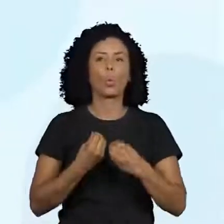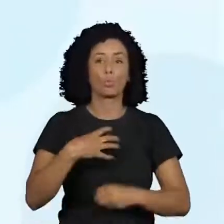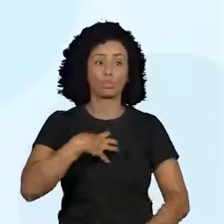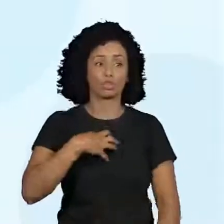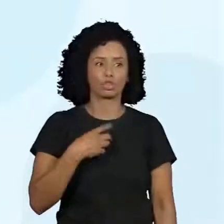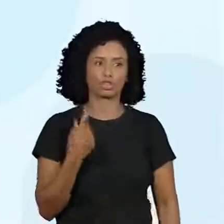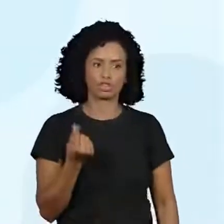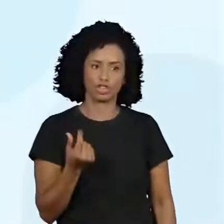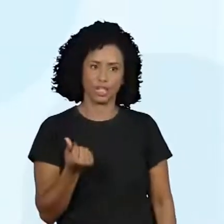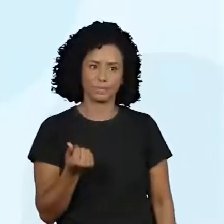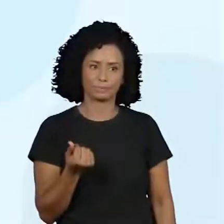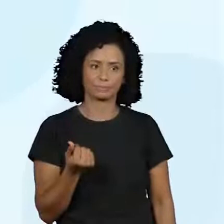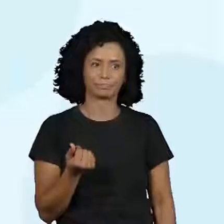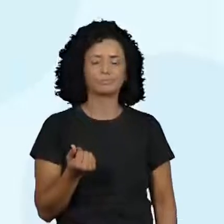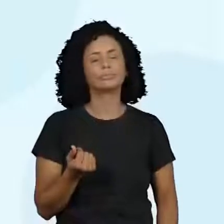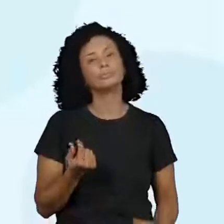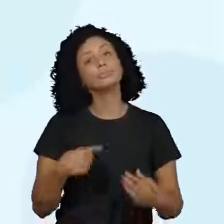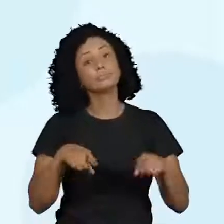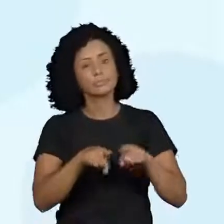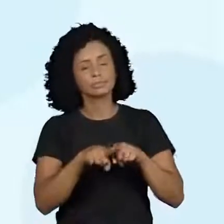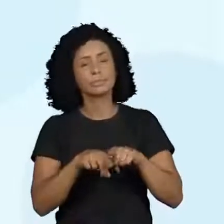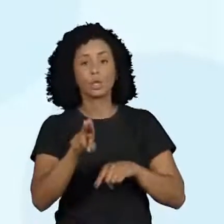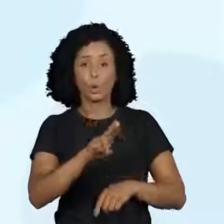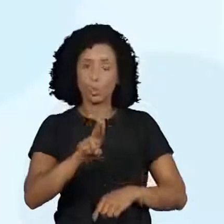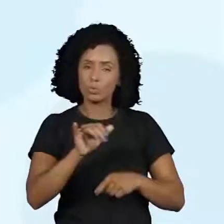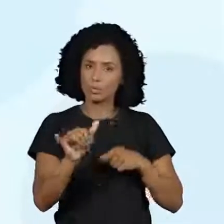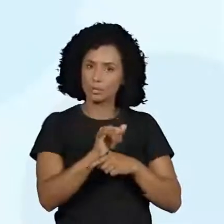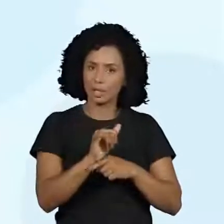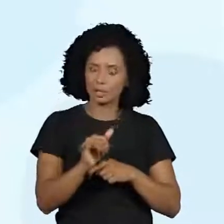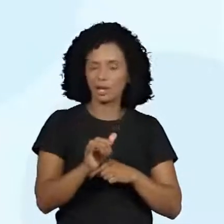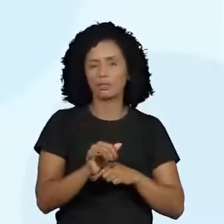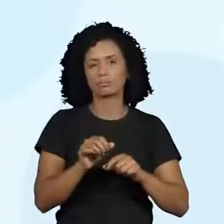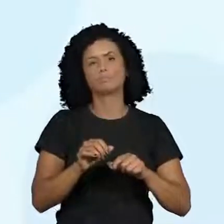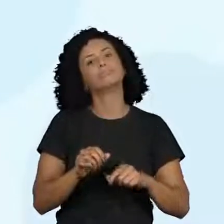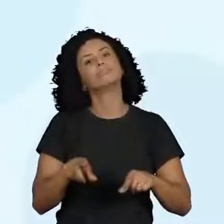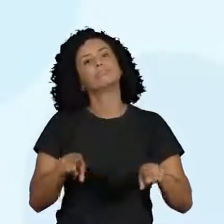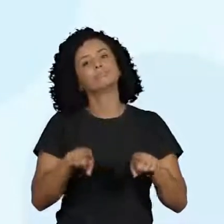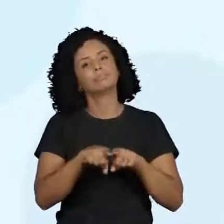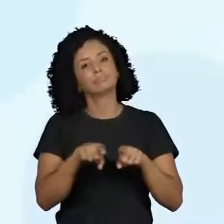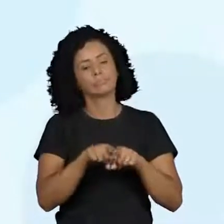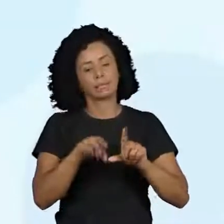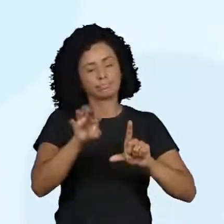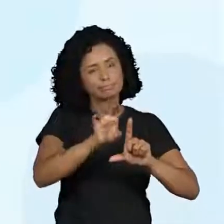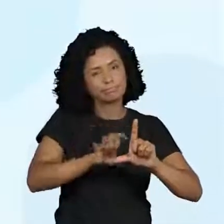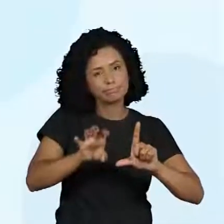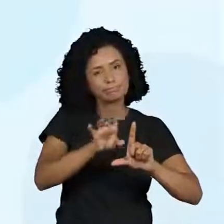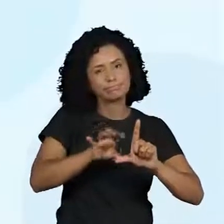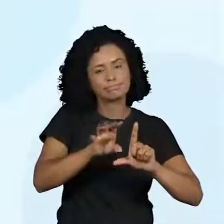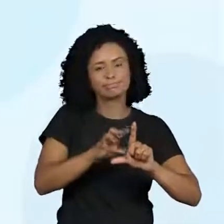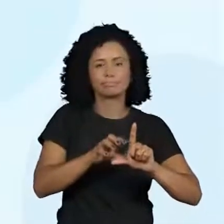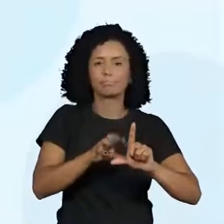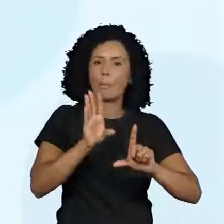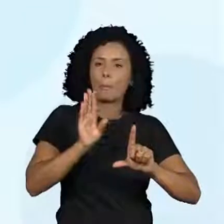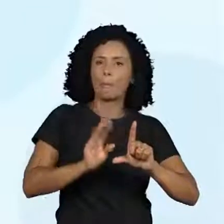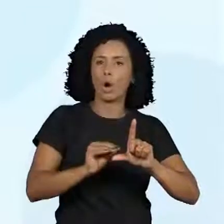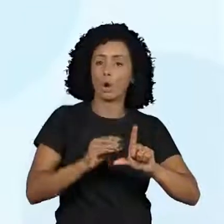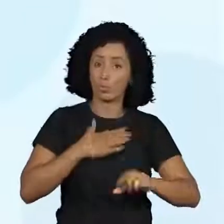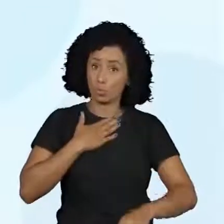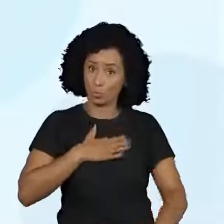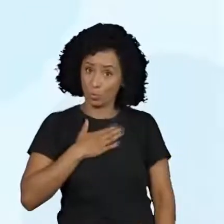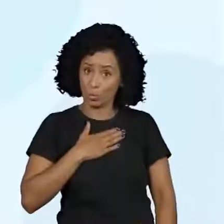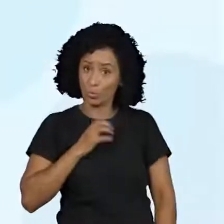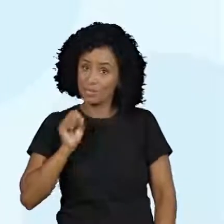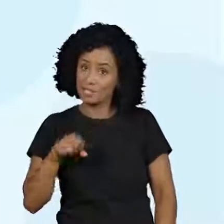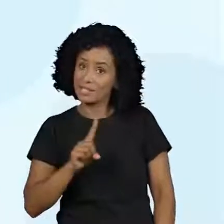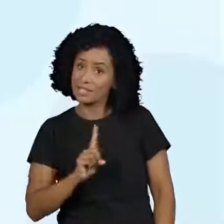Certinho? Utilizamos alguns efeitos e avalia a nossa aula. Se você gostou. E